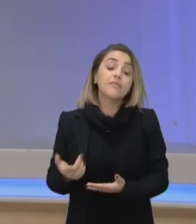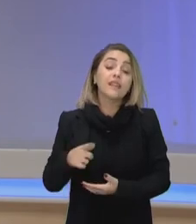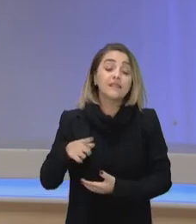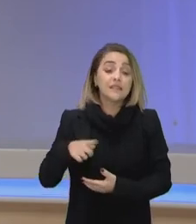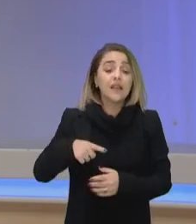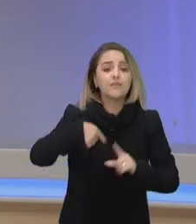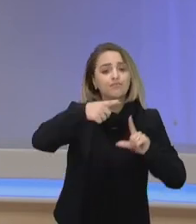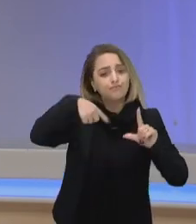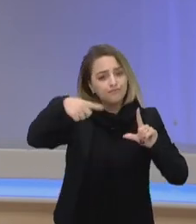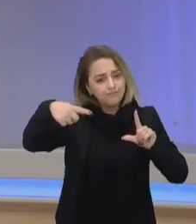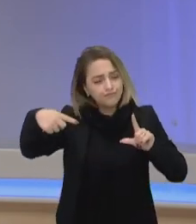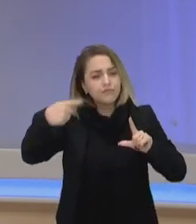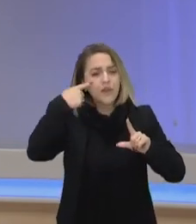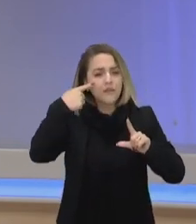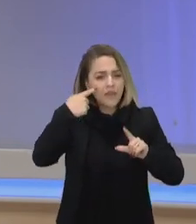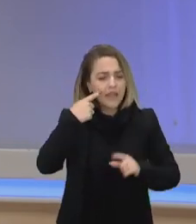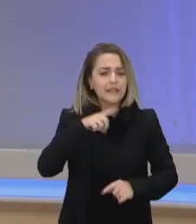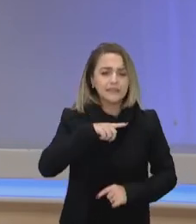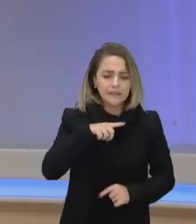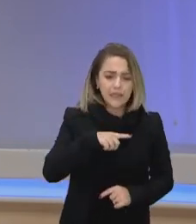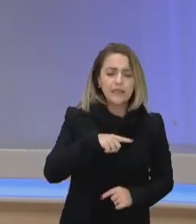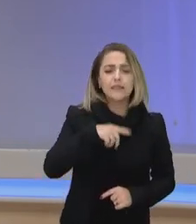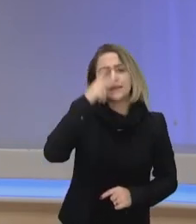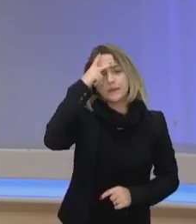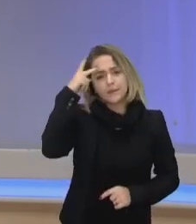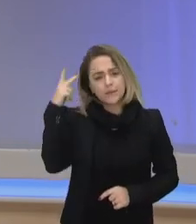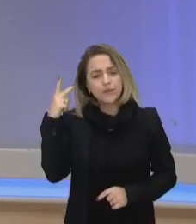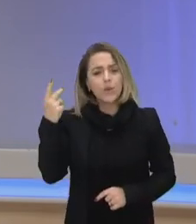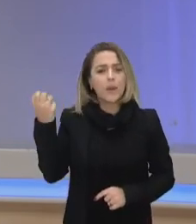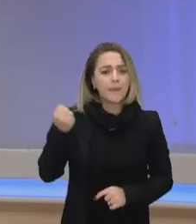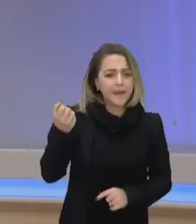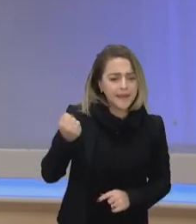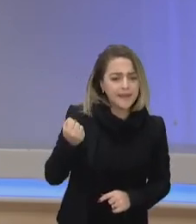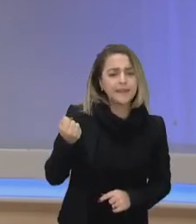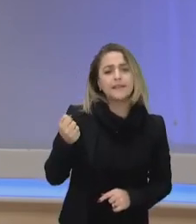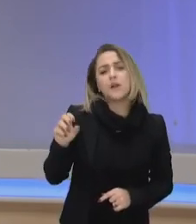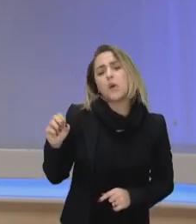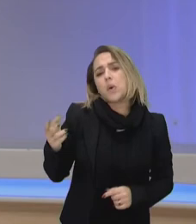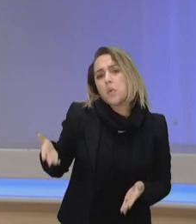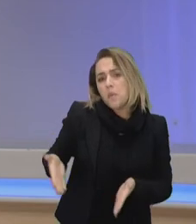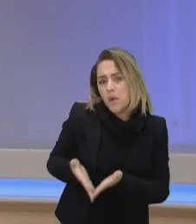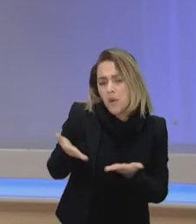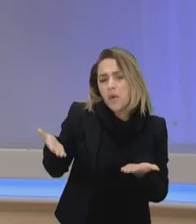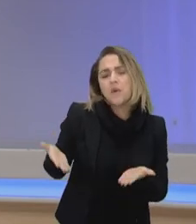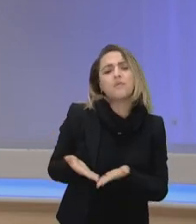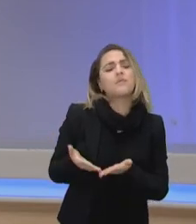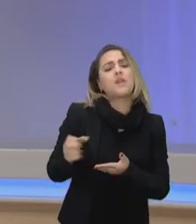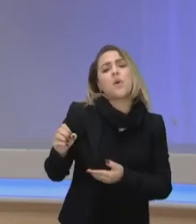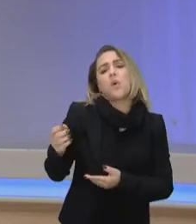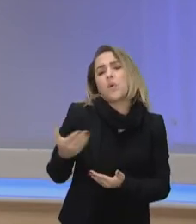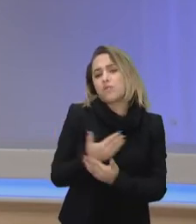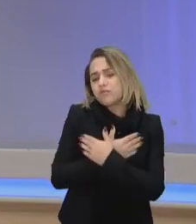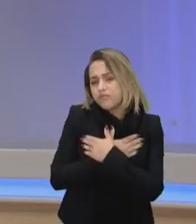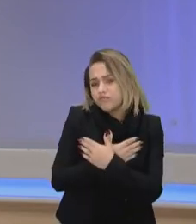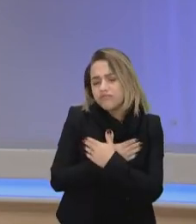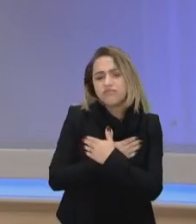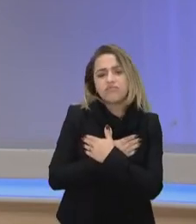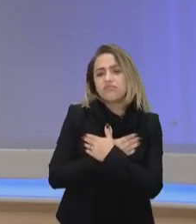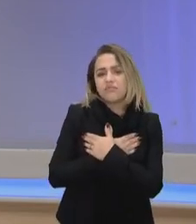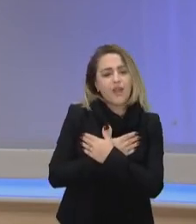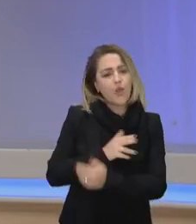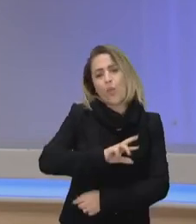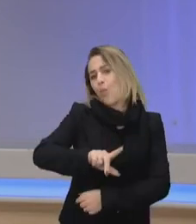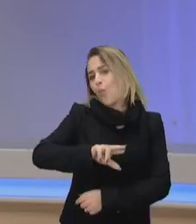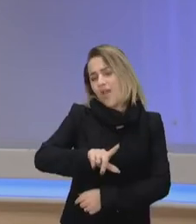pessoas brancas, pobres ou desocupadas ou desempregadas ou sem acesso. Não, não é nada